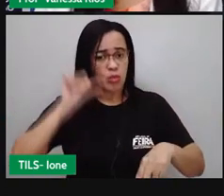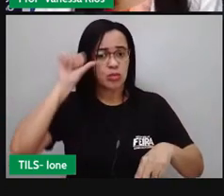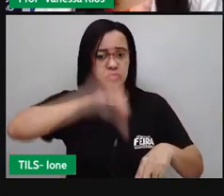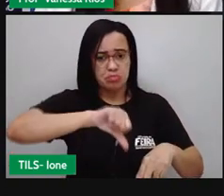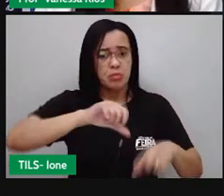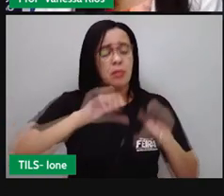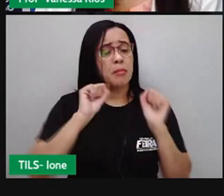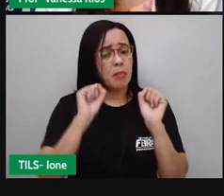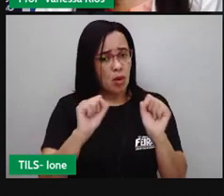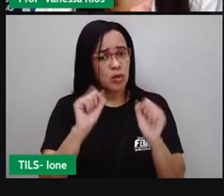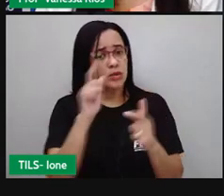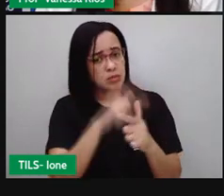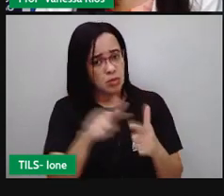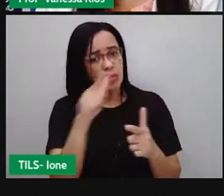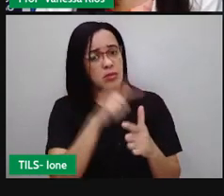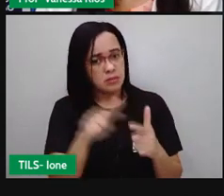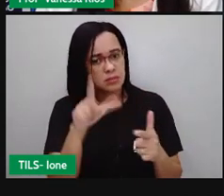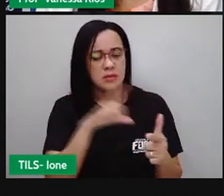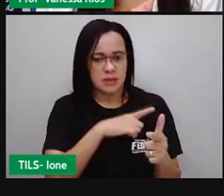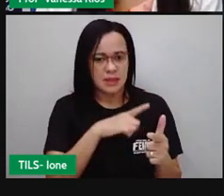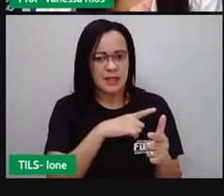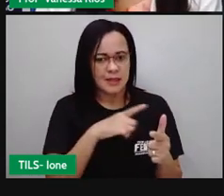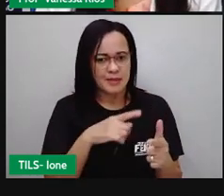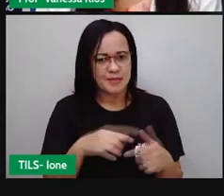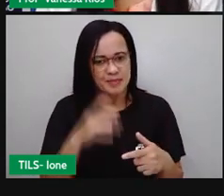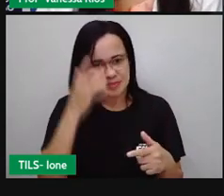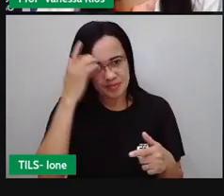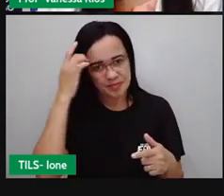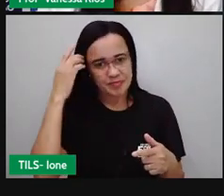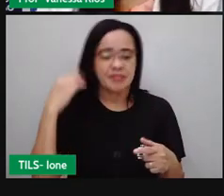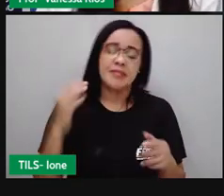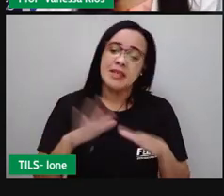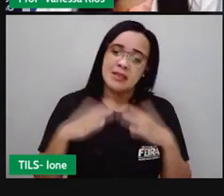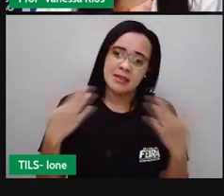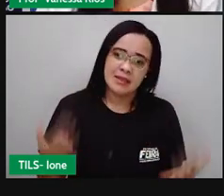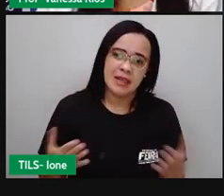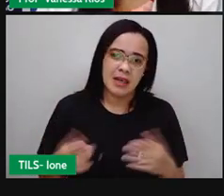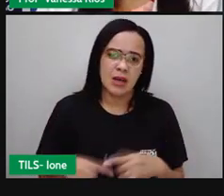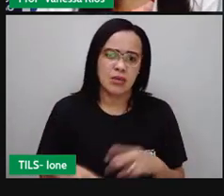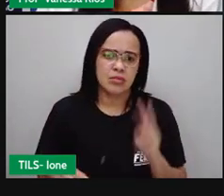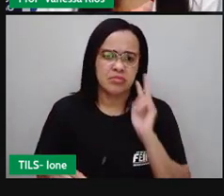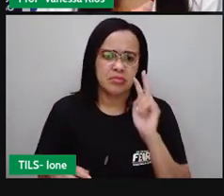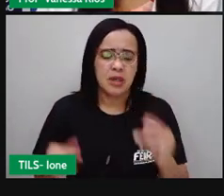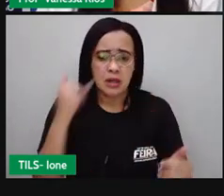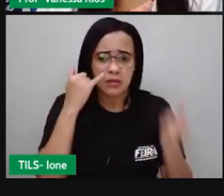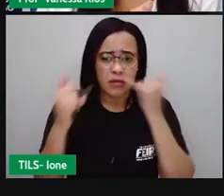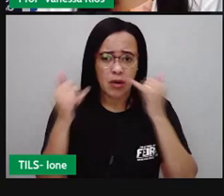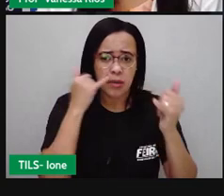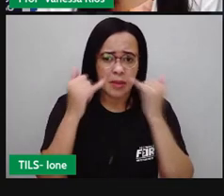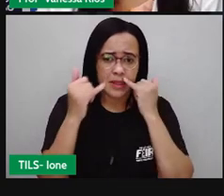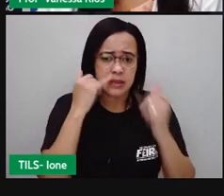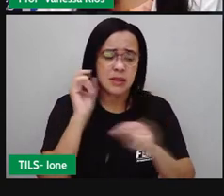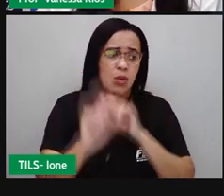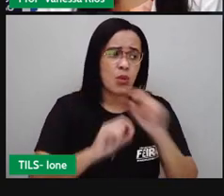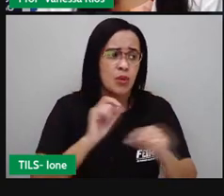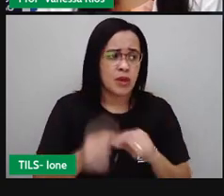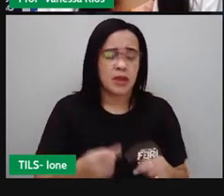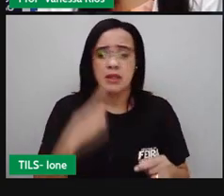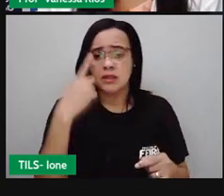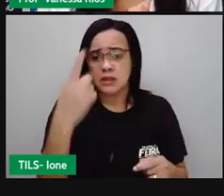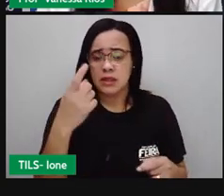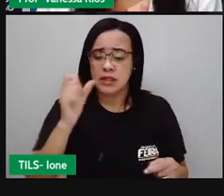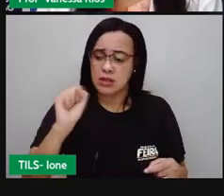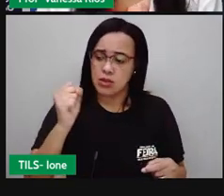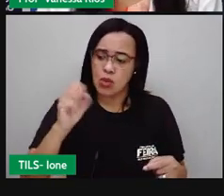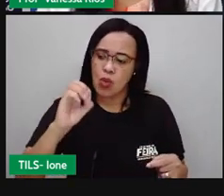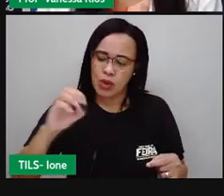informação. Cerca de 180 litros de fluido de plasma são filtrados no processo de